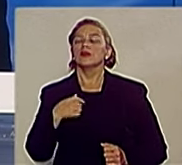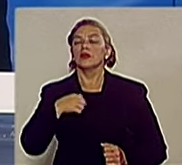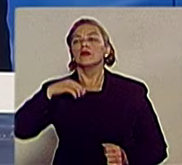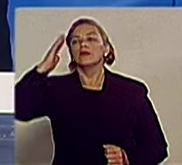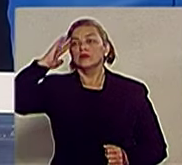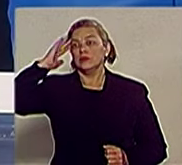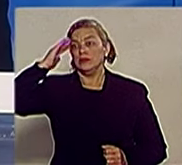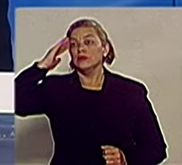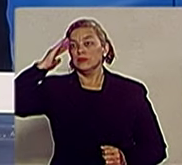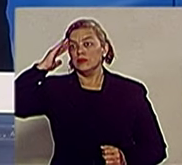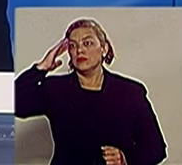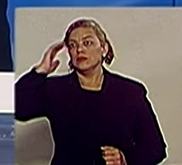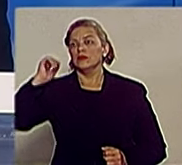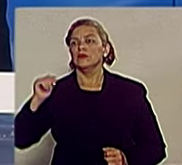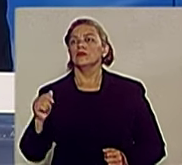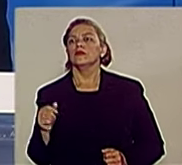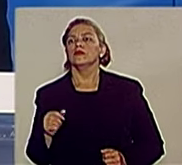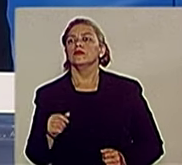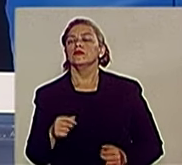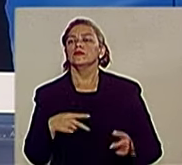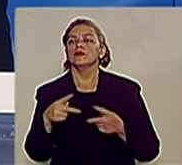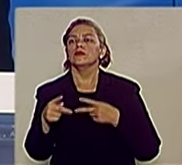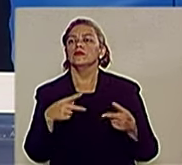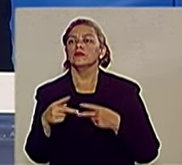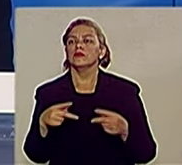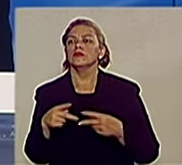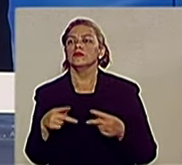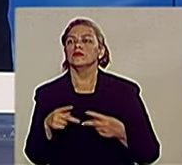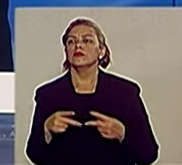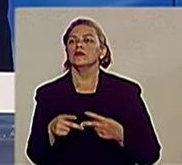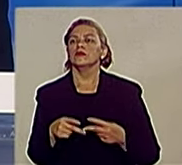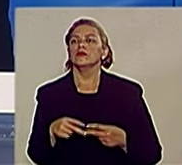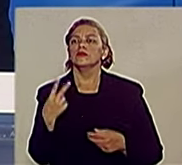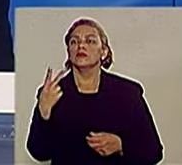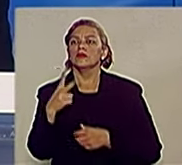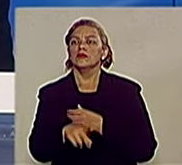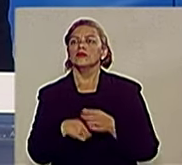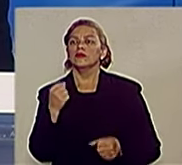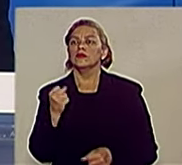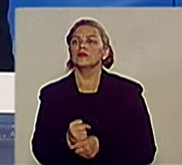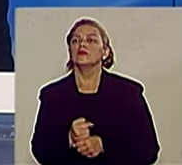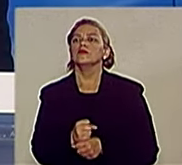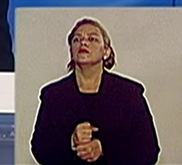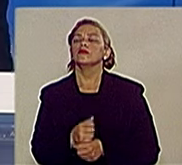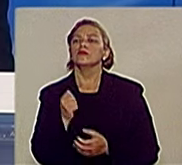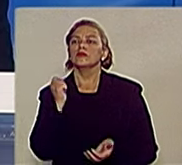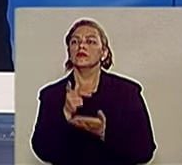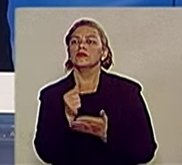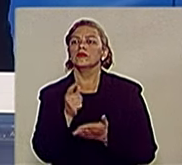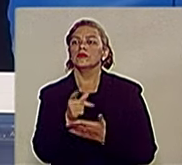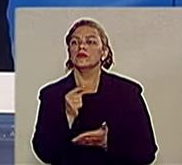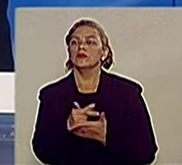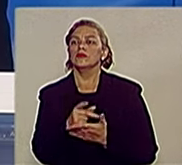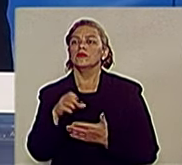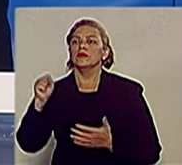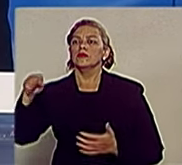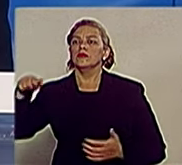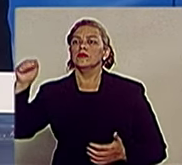absoluta de que o município de São José, ao longo de mais de dois anos, sustentou o SAMU na região